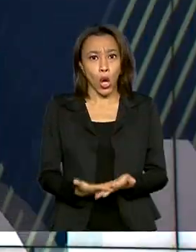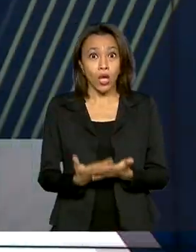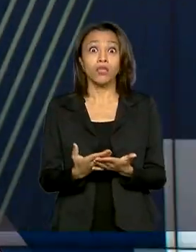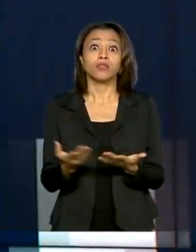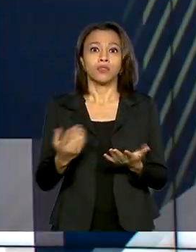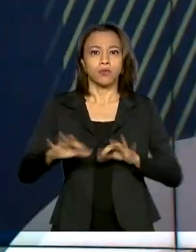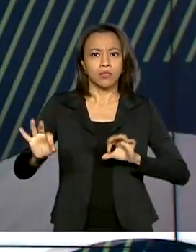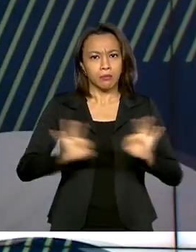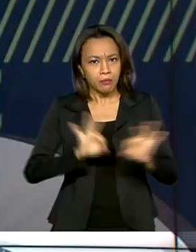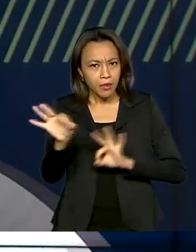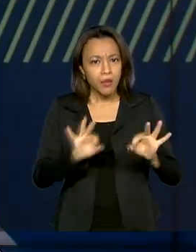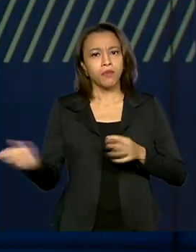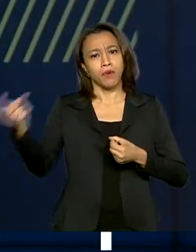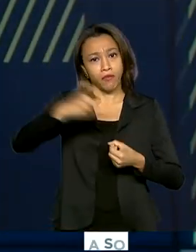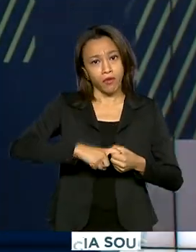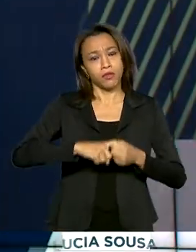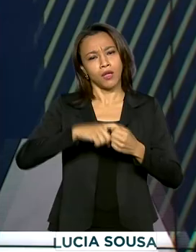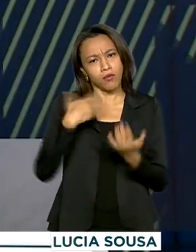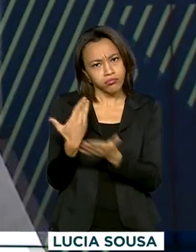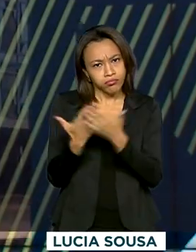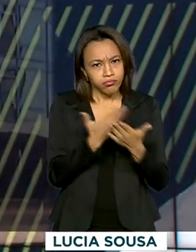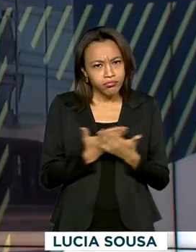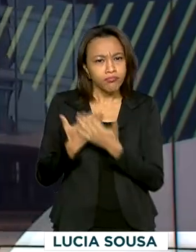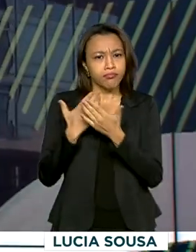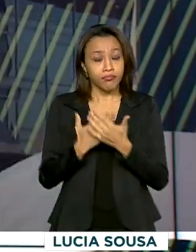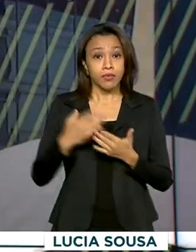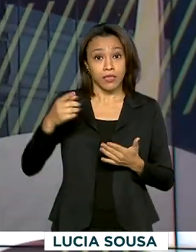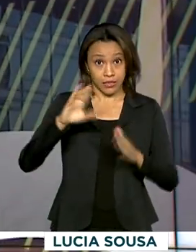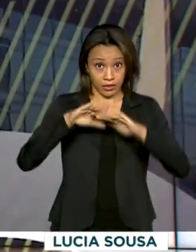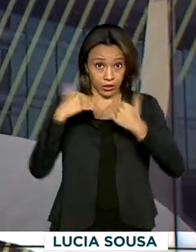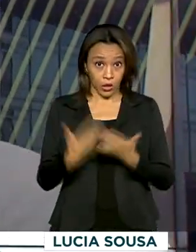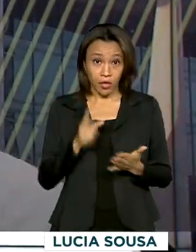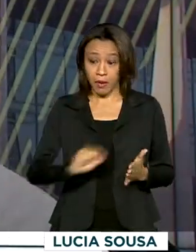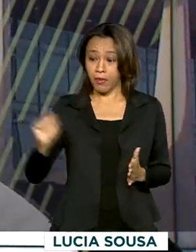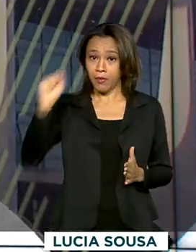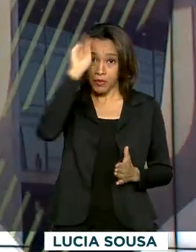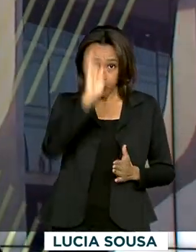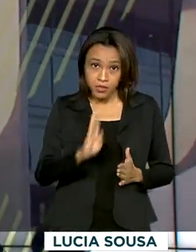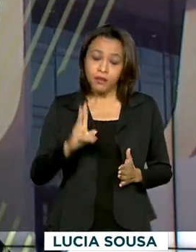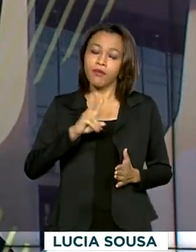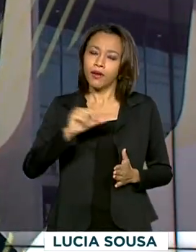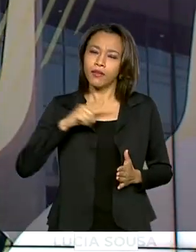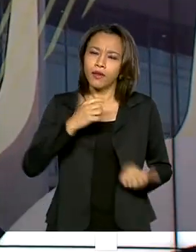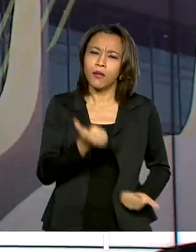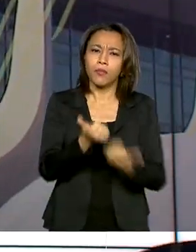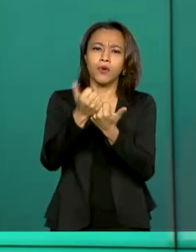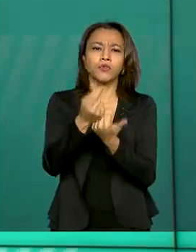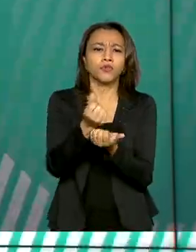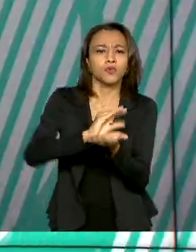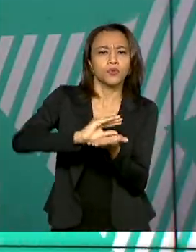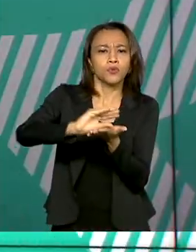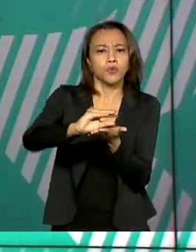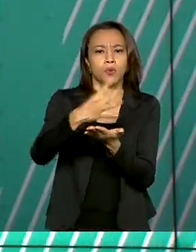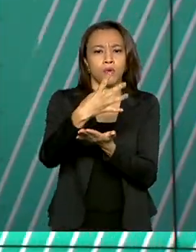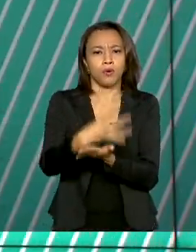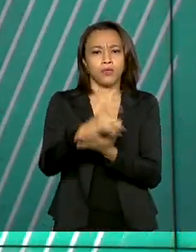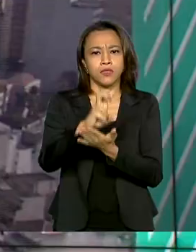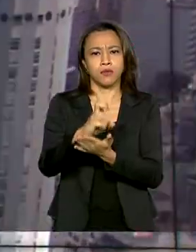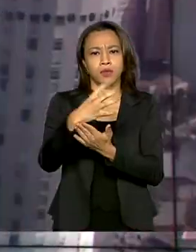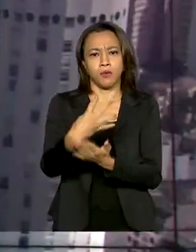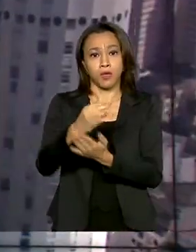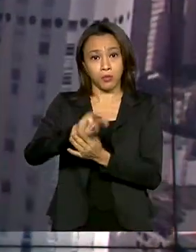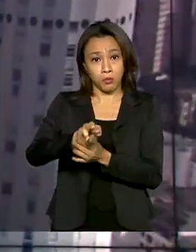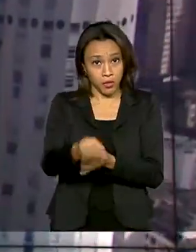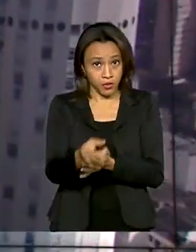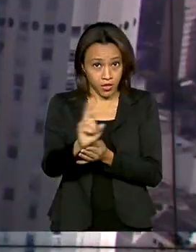atividades e as instituições da rede básica de ensino do país vão ter um reforço de 454 milhões de reais do